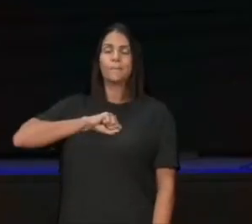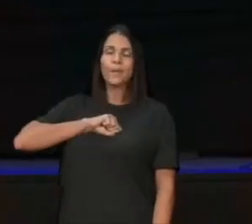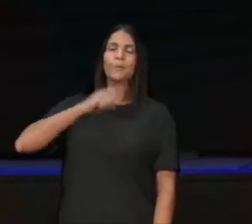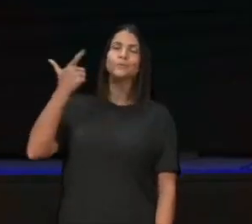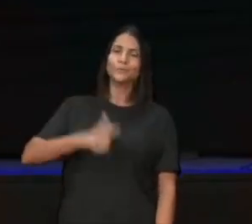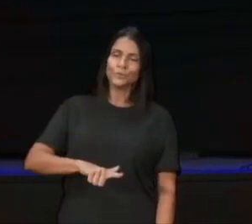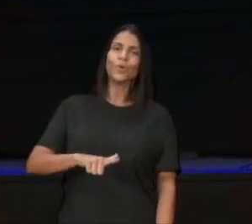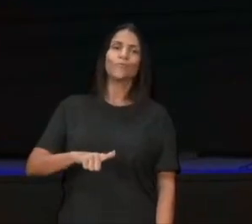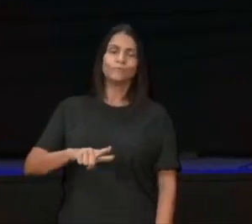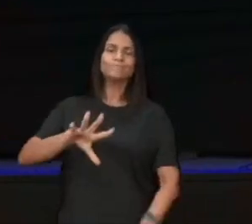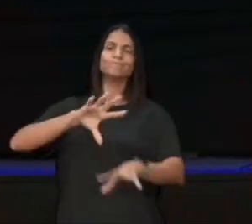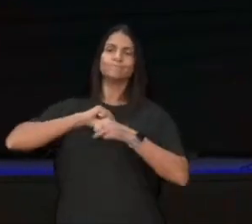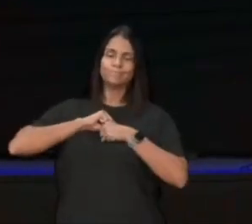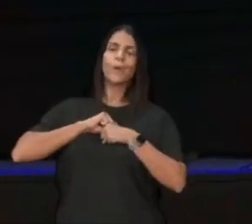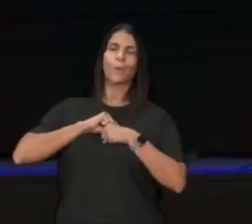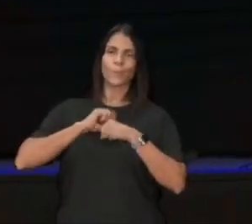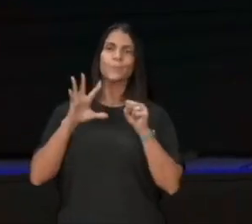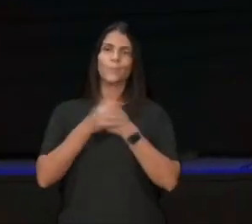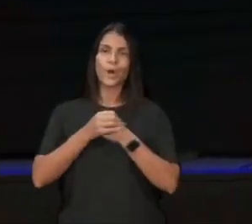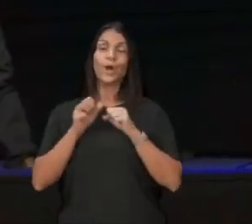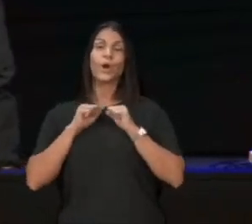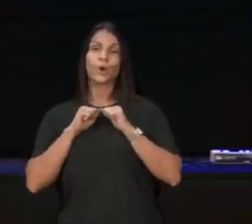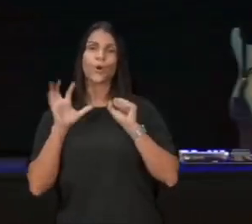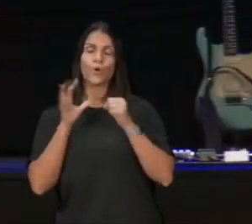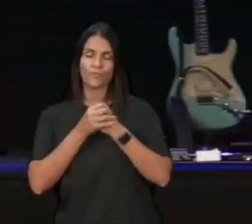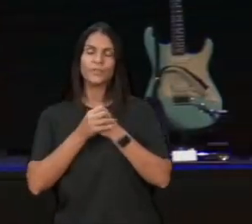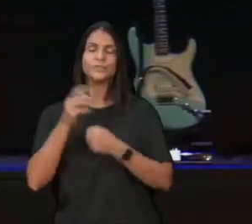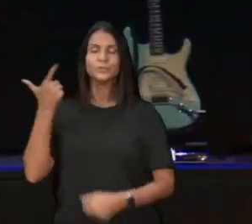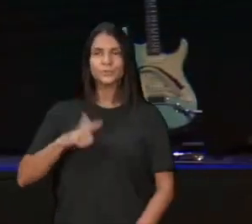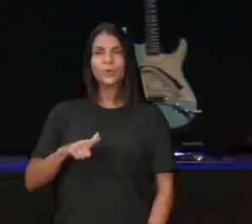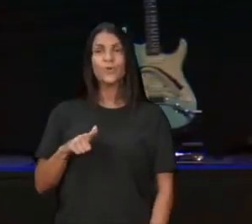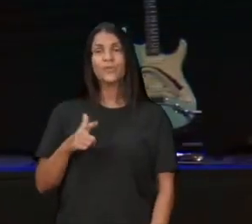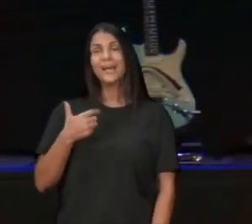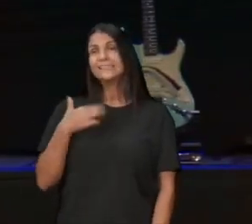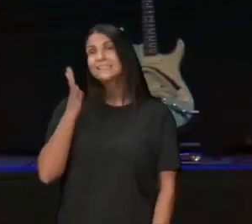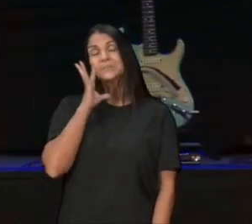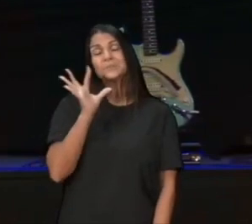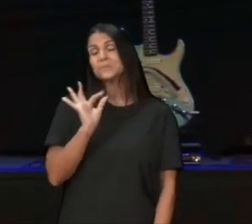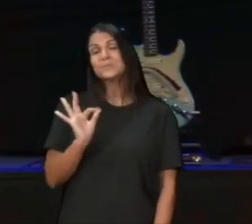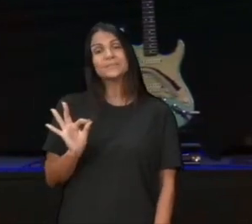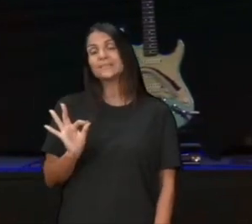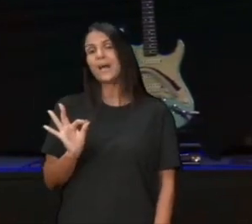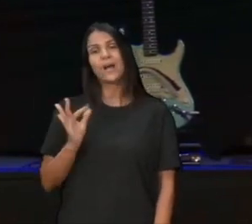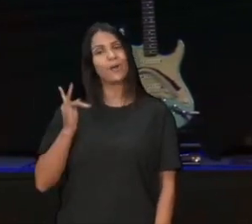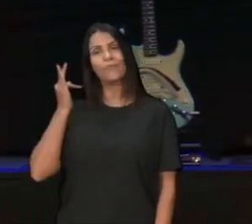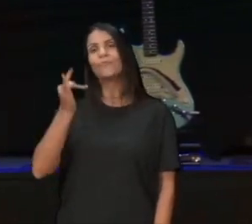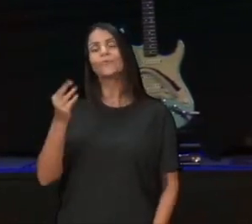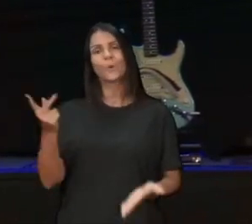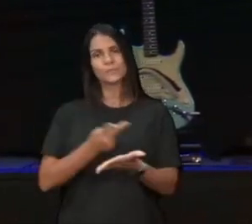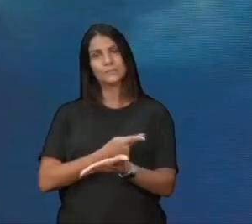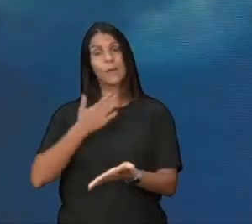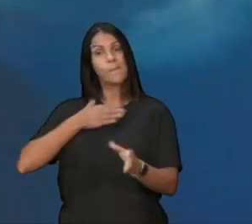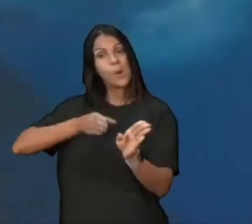é muito indefinição, muito indefinição, a gente não tem ainda garantia, então, meu conselho